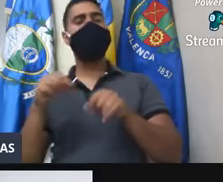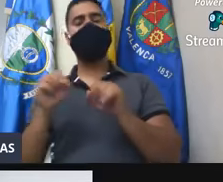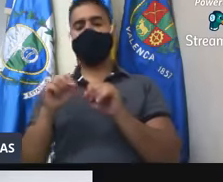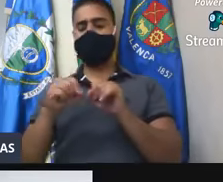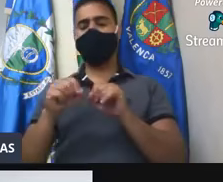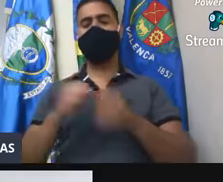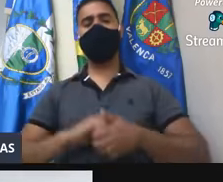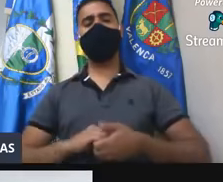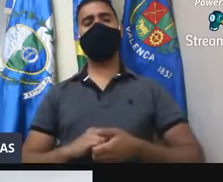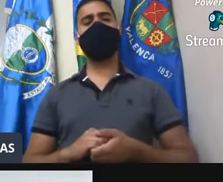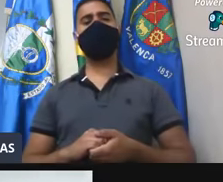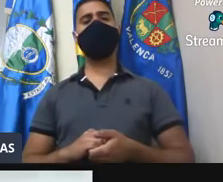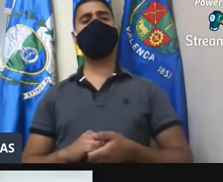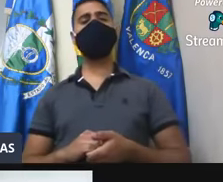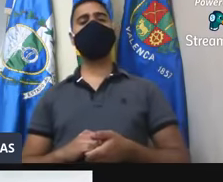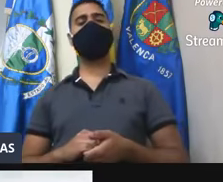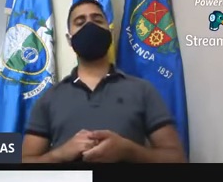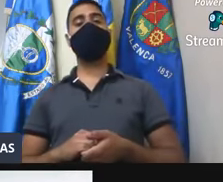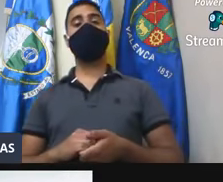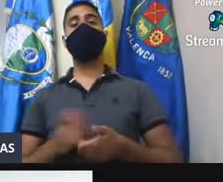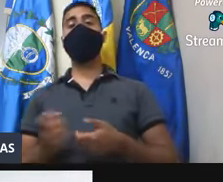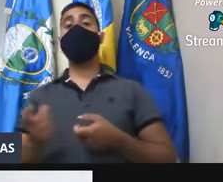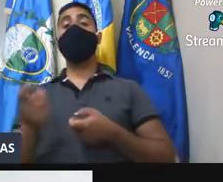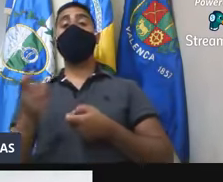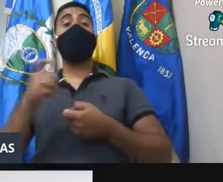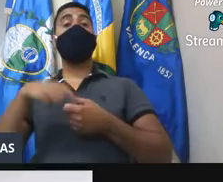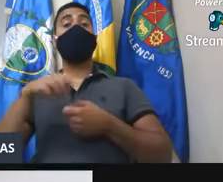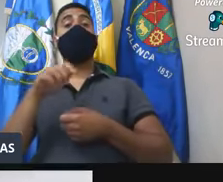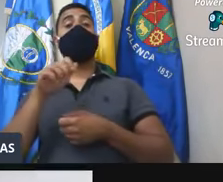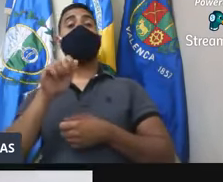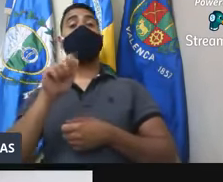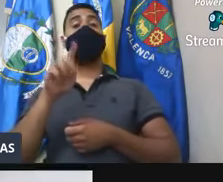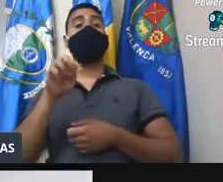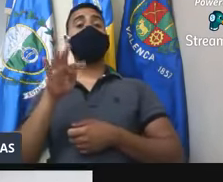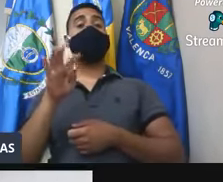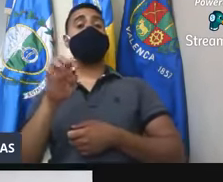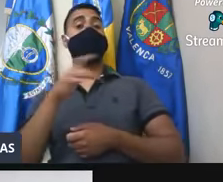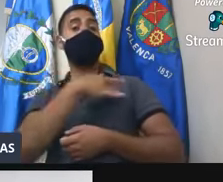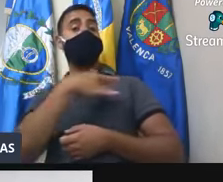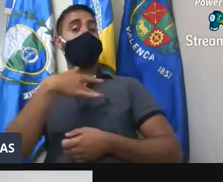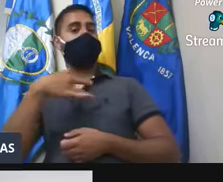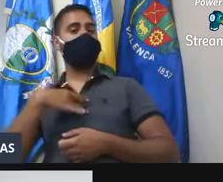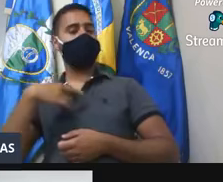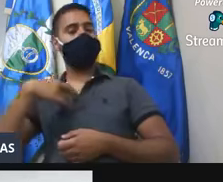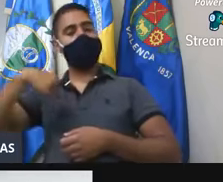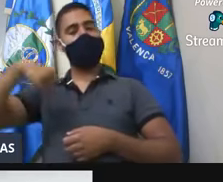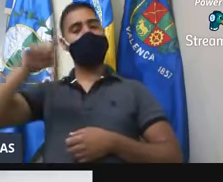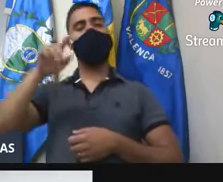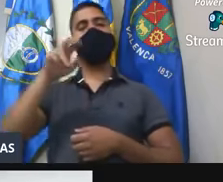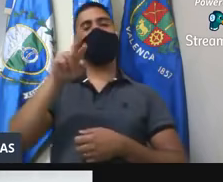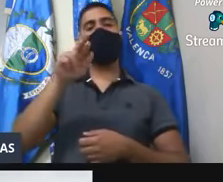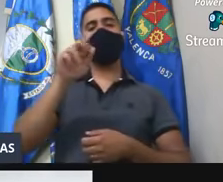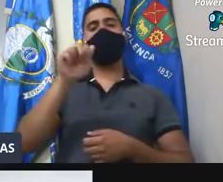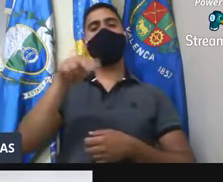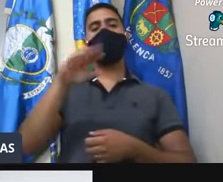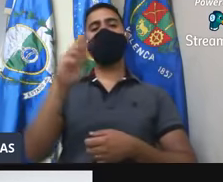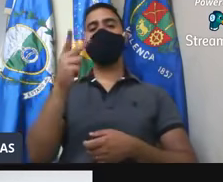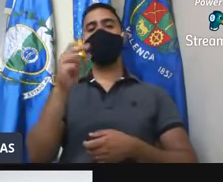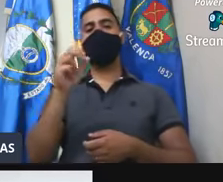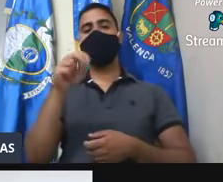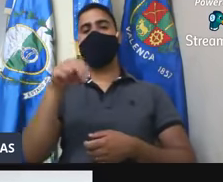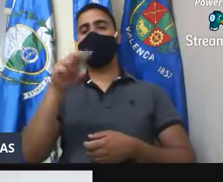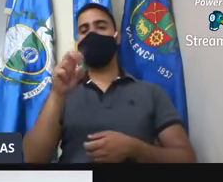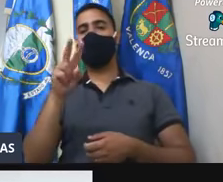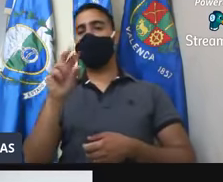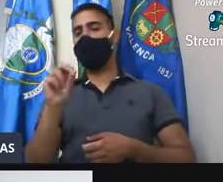que o retorno do agente de saúde para a localidade do Rancho Novo, São José, né, ali para